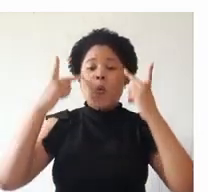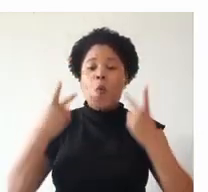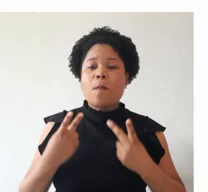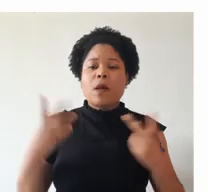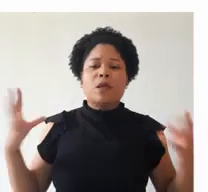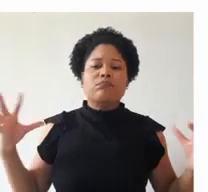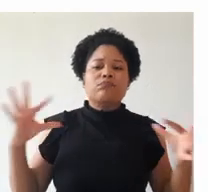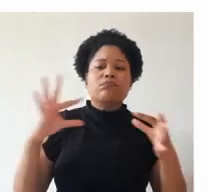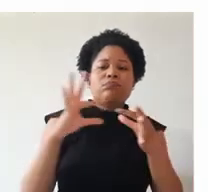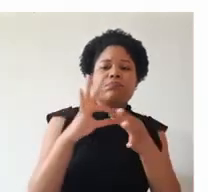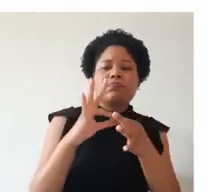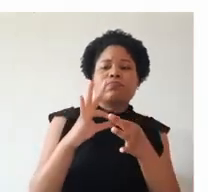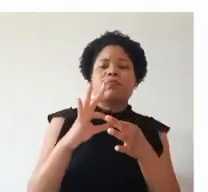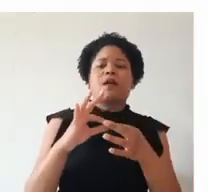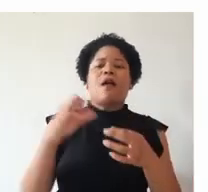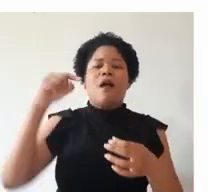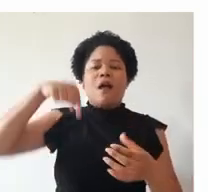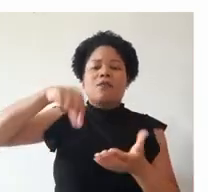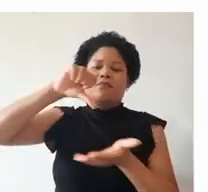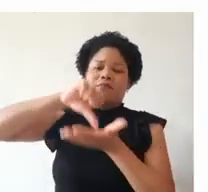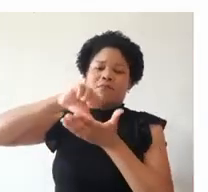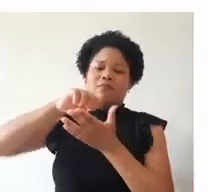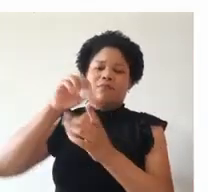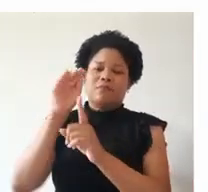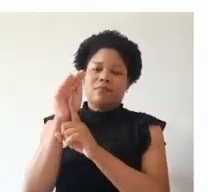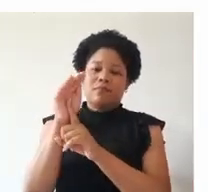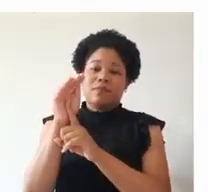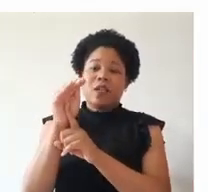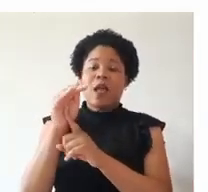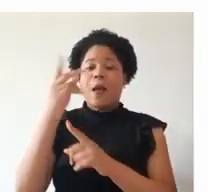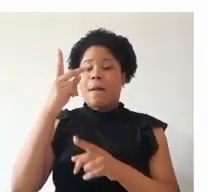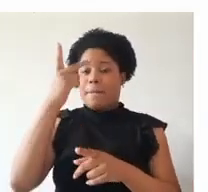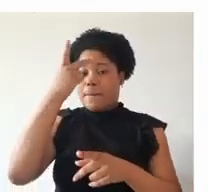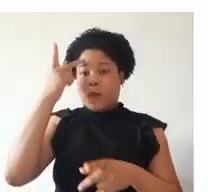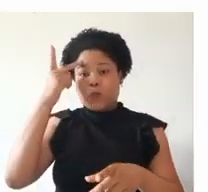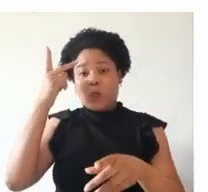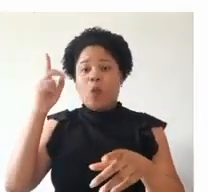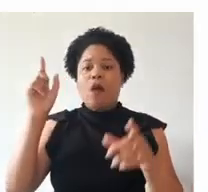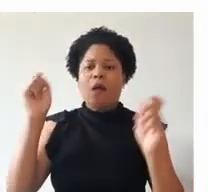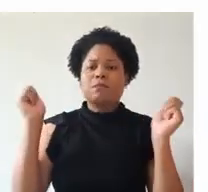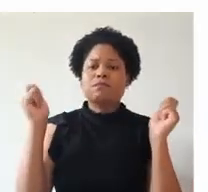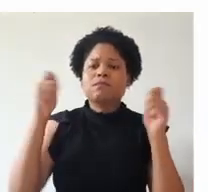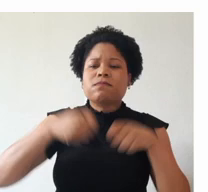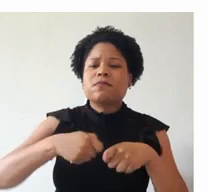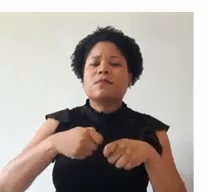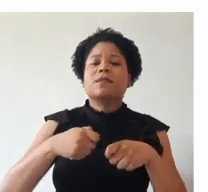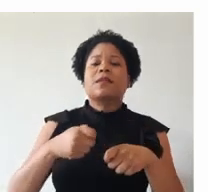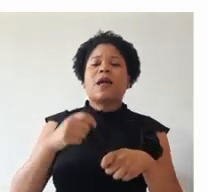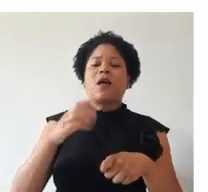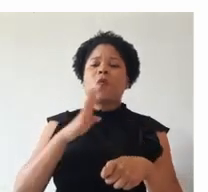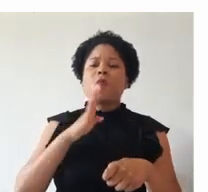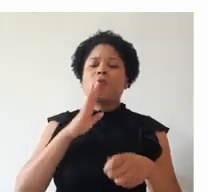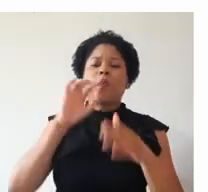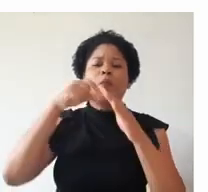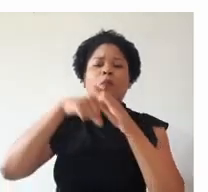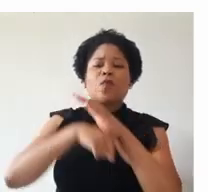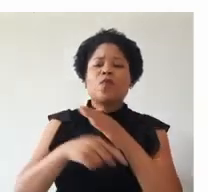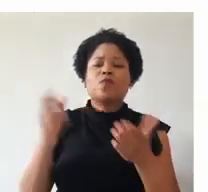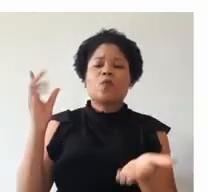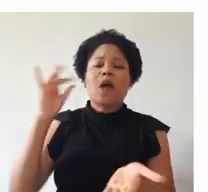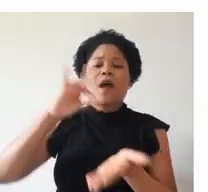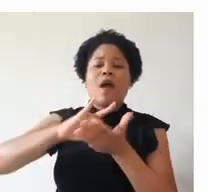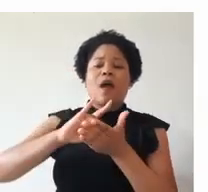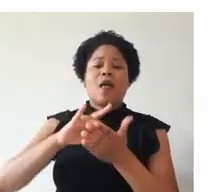adequados da qual dispõe o Campo São João Evangelista. O profissional estará habilitado, sendo conhecedor da